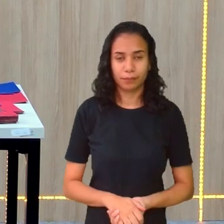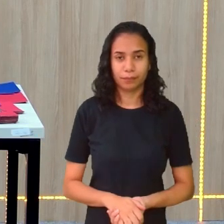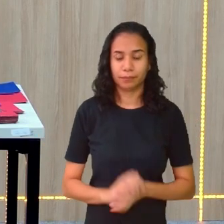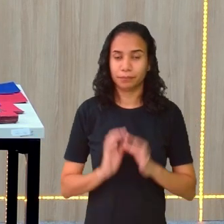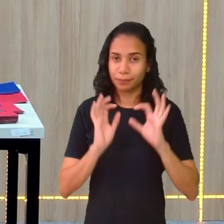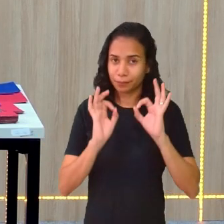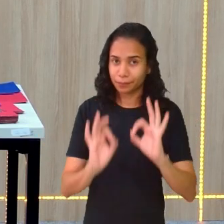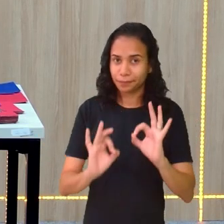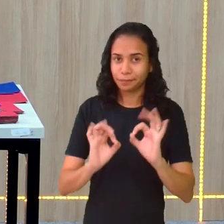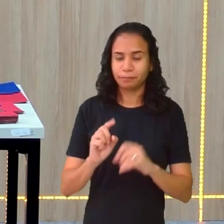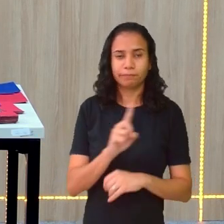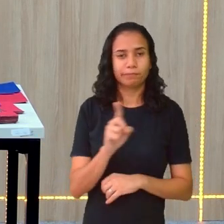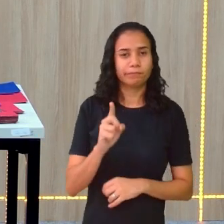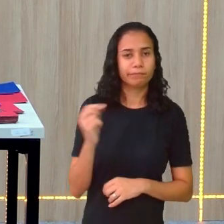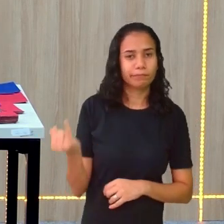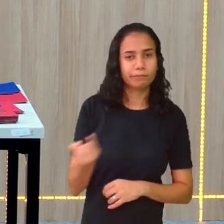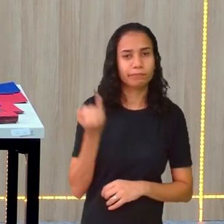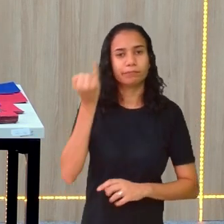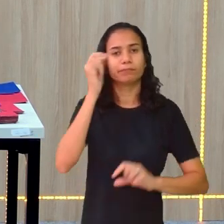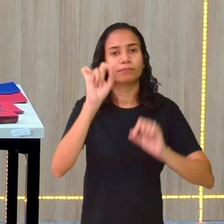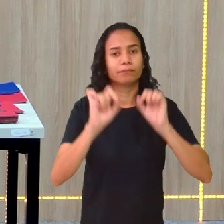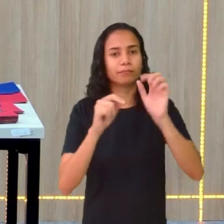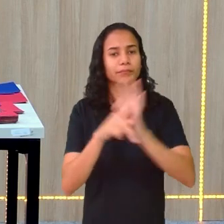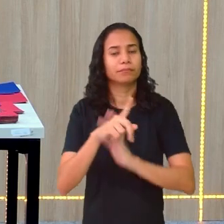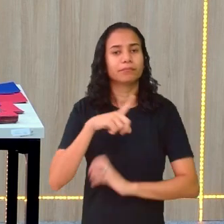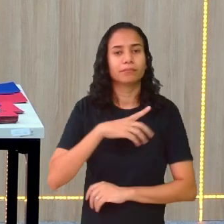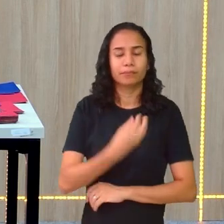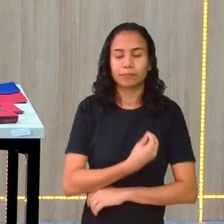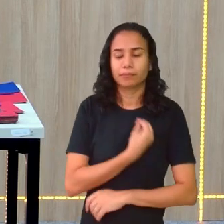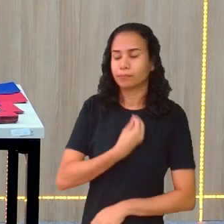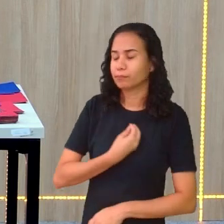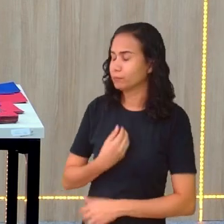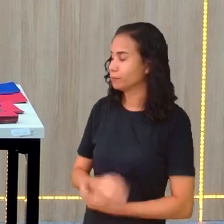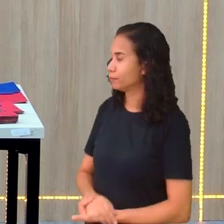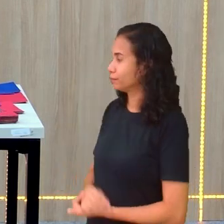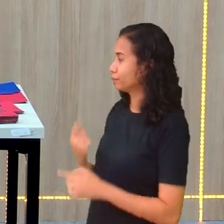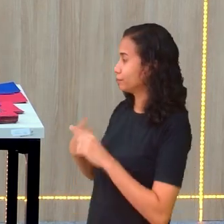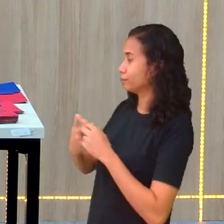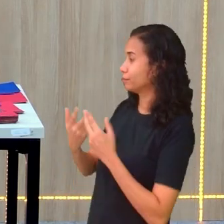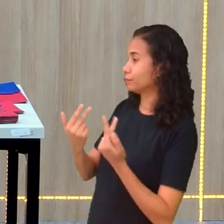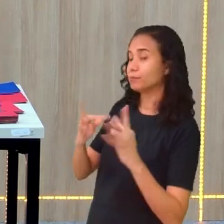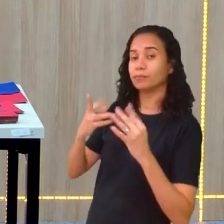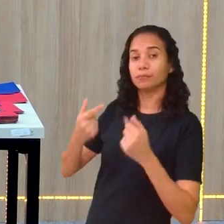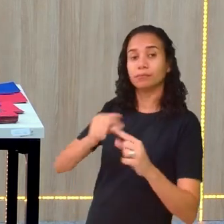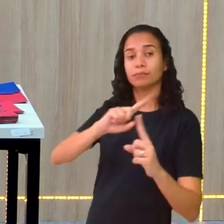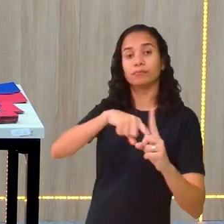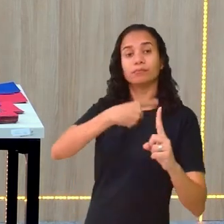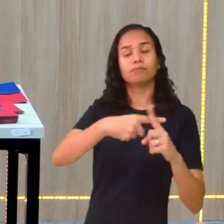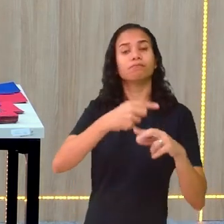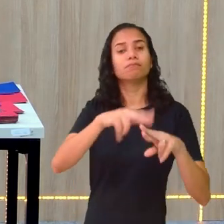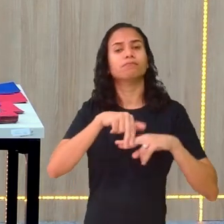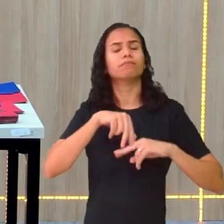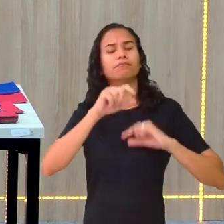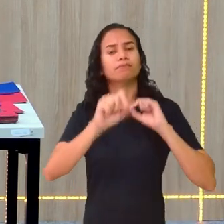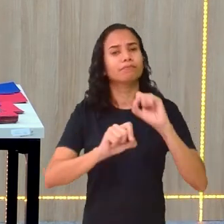Tá? Não importa aqui a ordem, porque é tudo positivo. Porque eu não